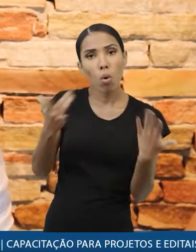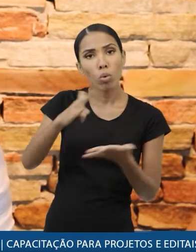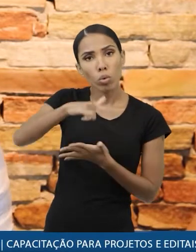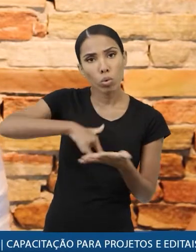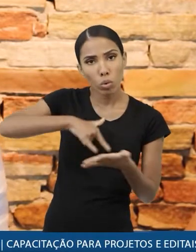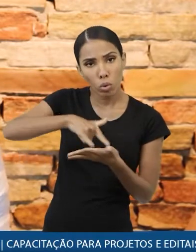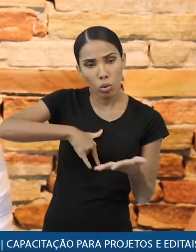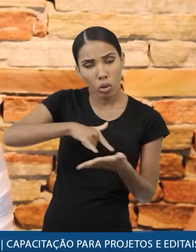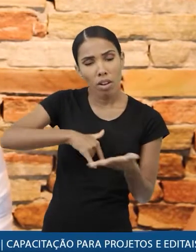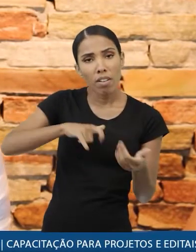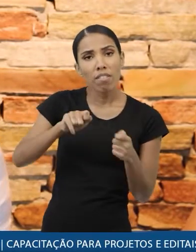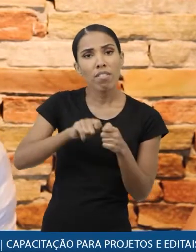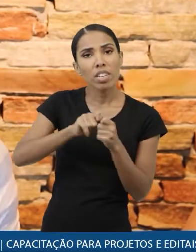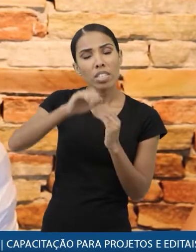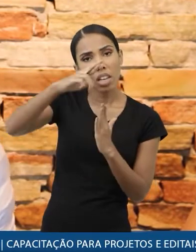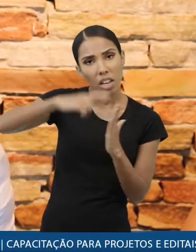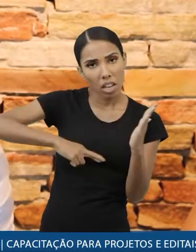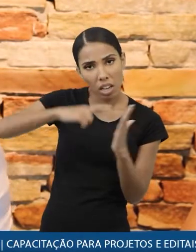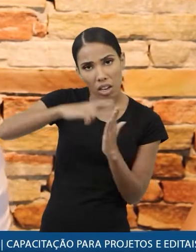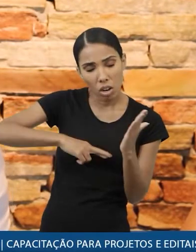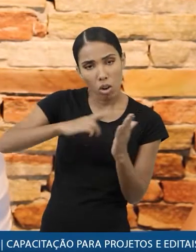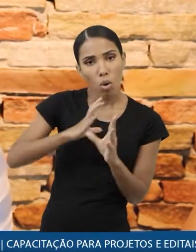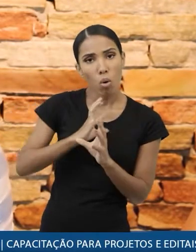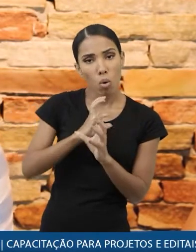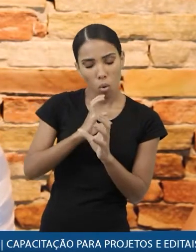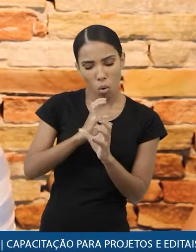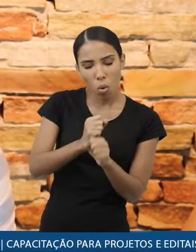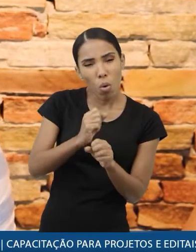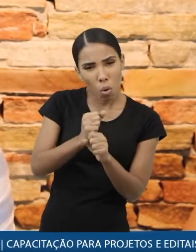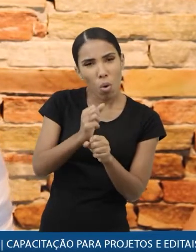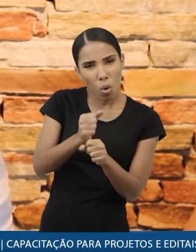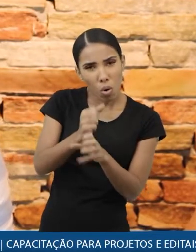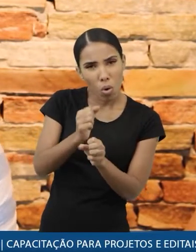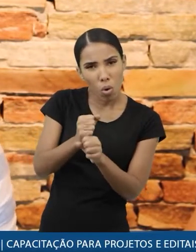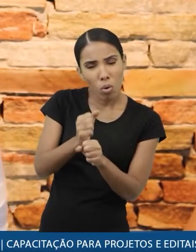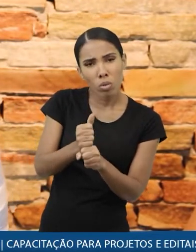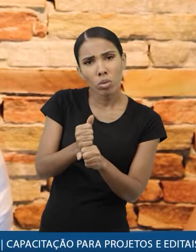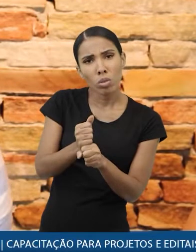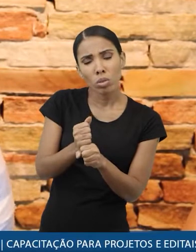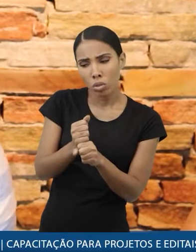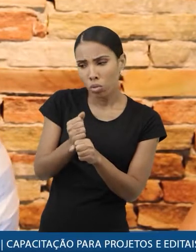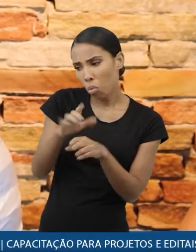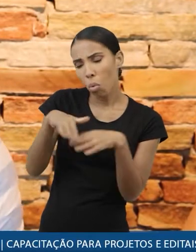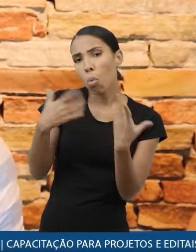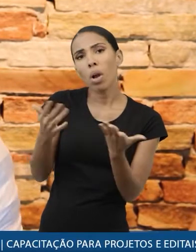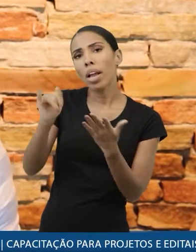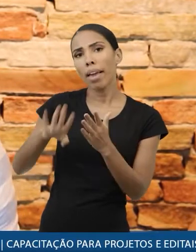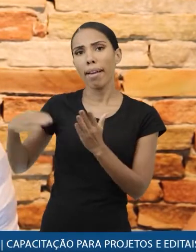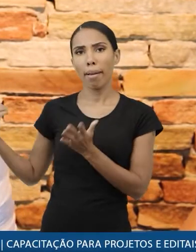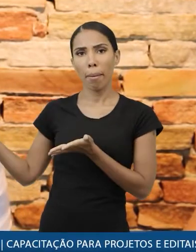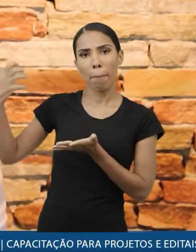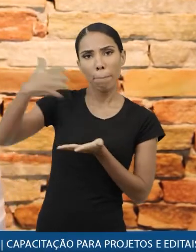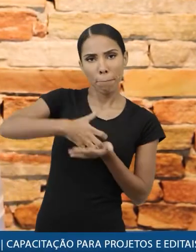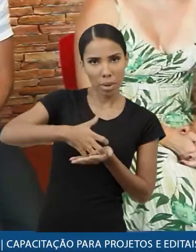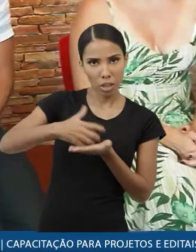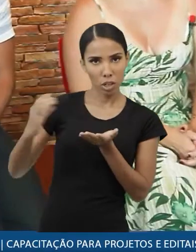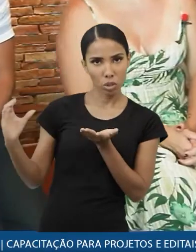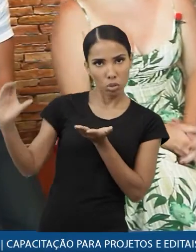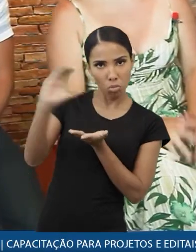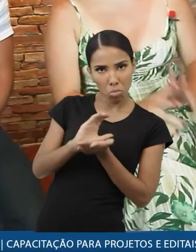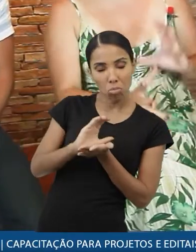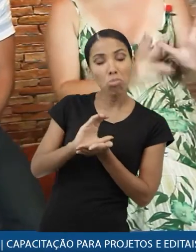documento para você fazer esse relatório de contas para o seu fomentador a sua organização aí patrocinadora claro